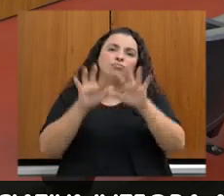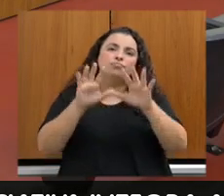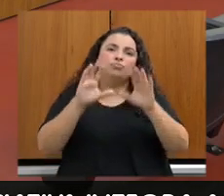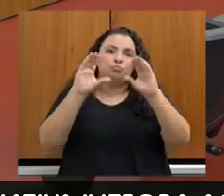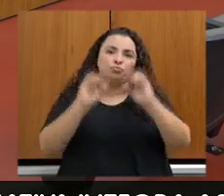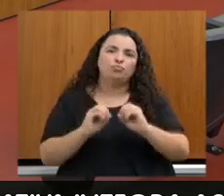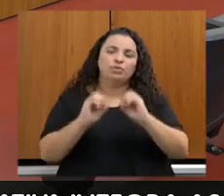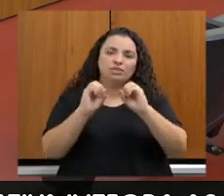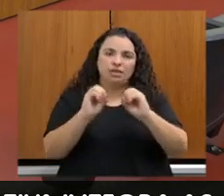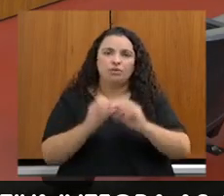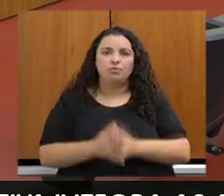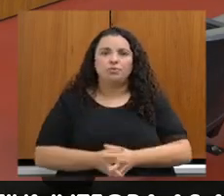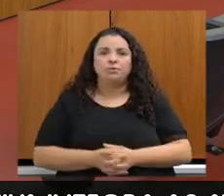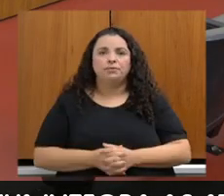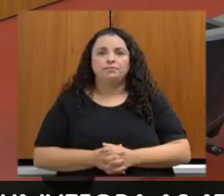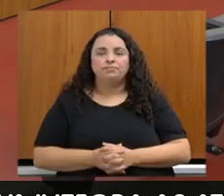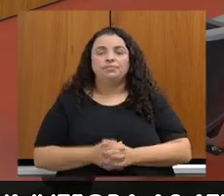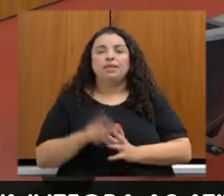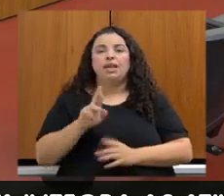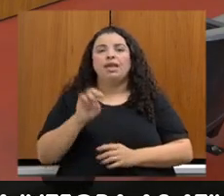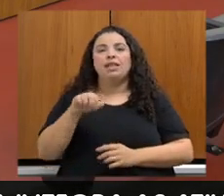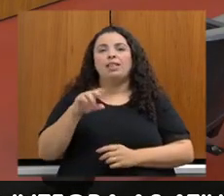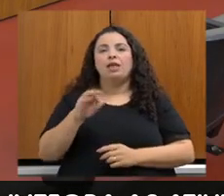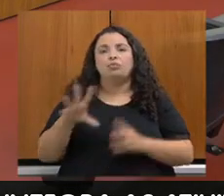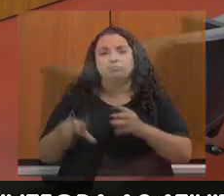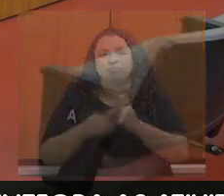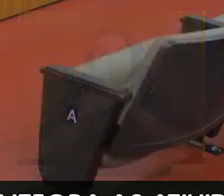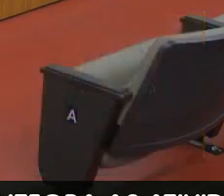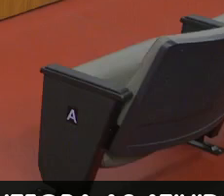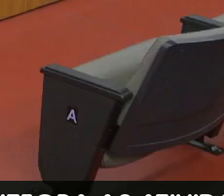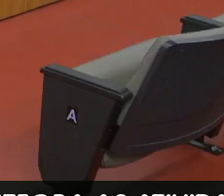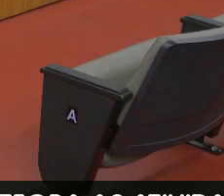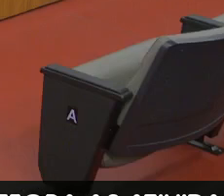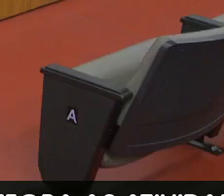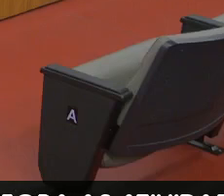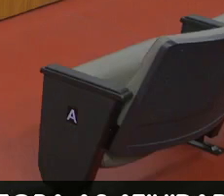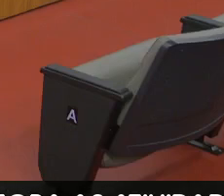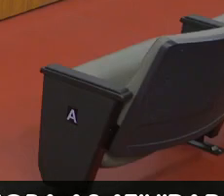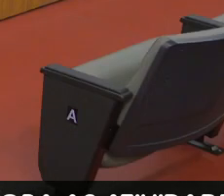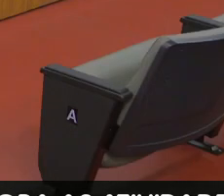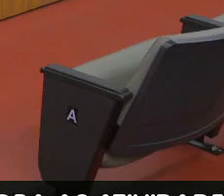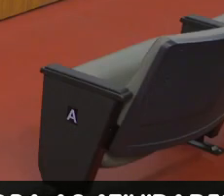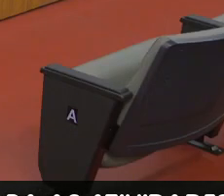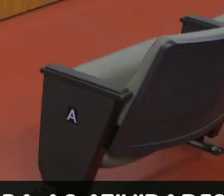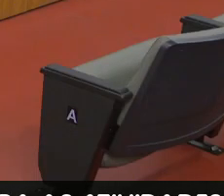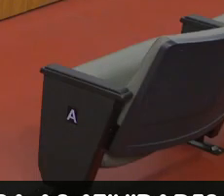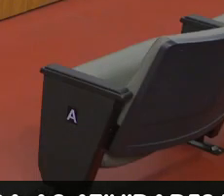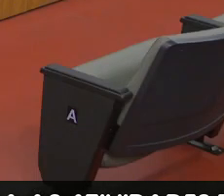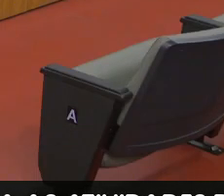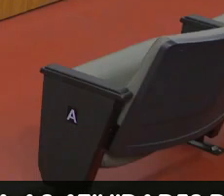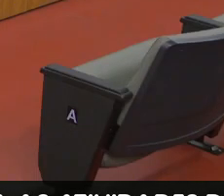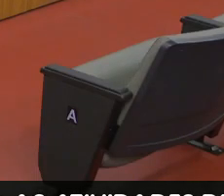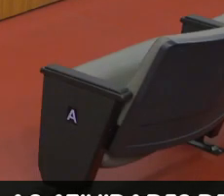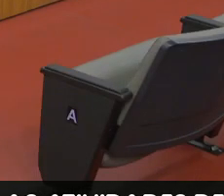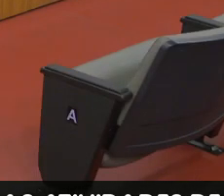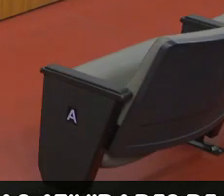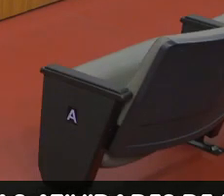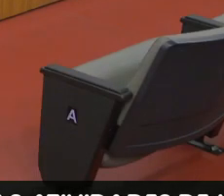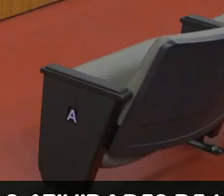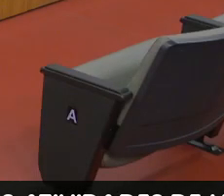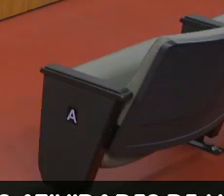Com a palavra, Renato, presidente da FEAM. Obrigado,